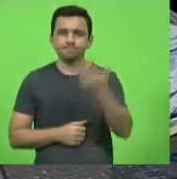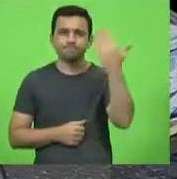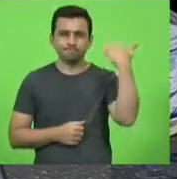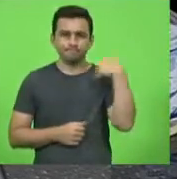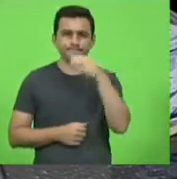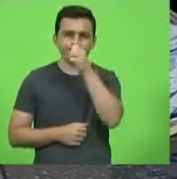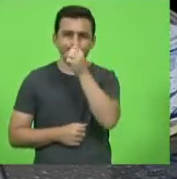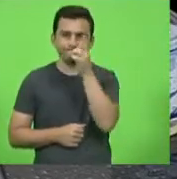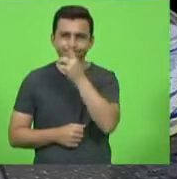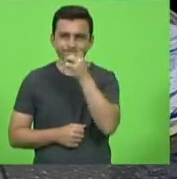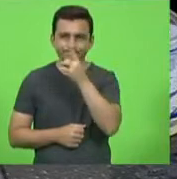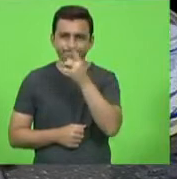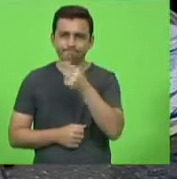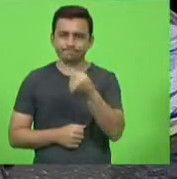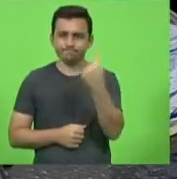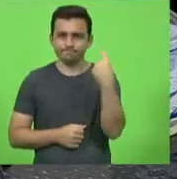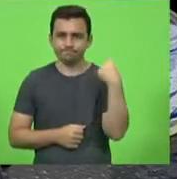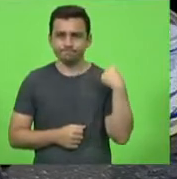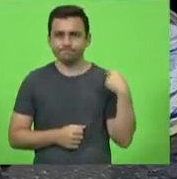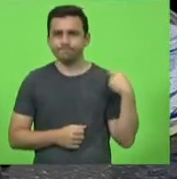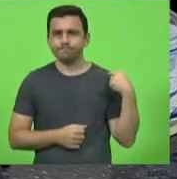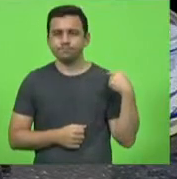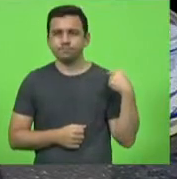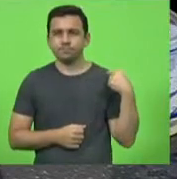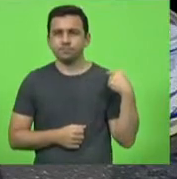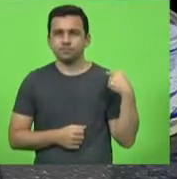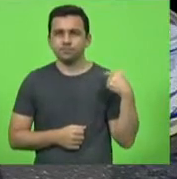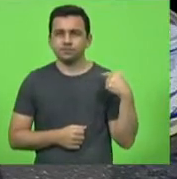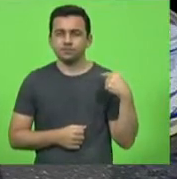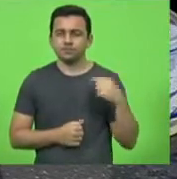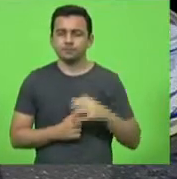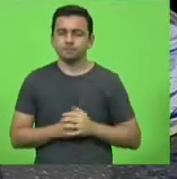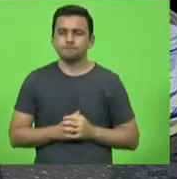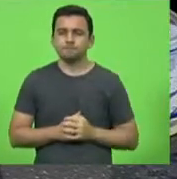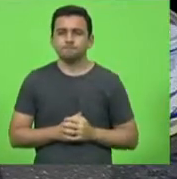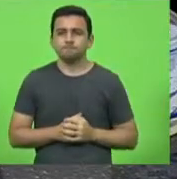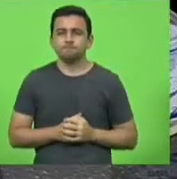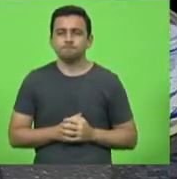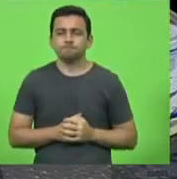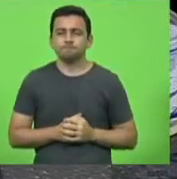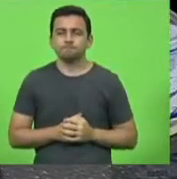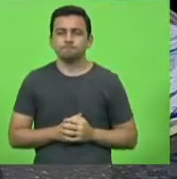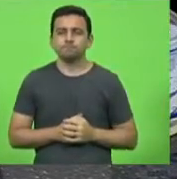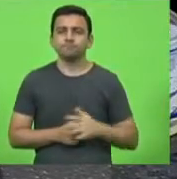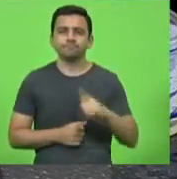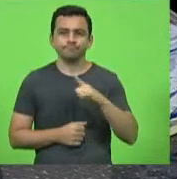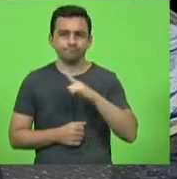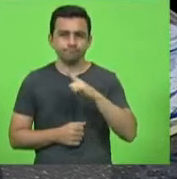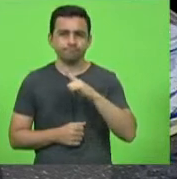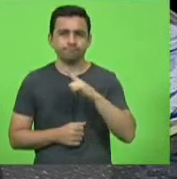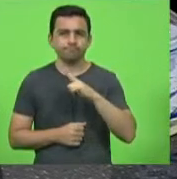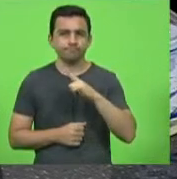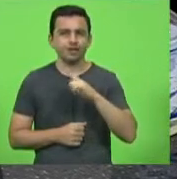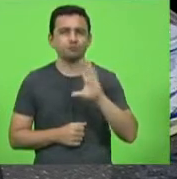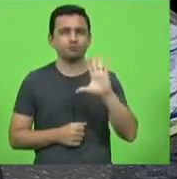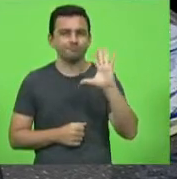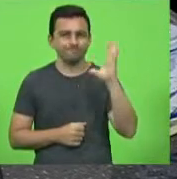deputado presidente Berlanda tivemos uma perda